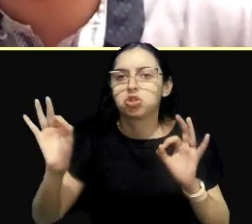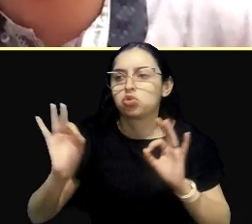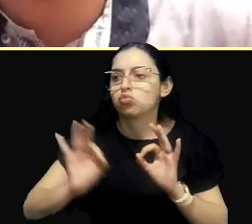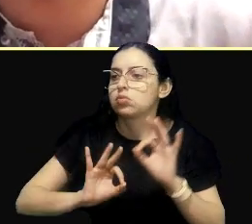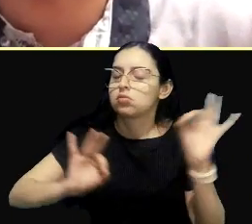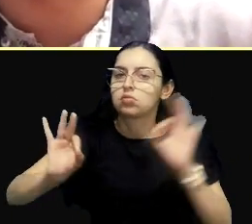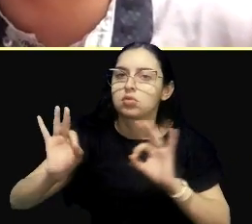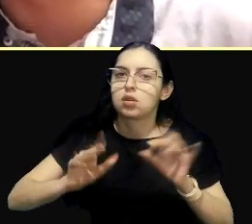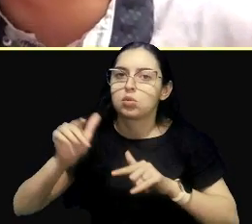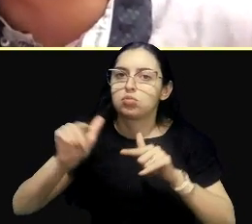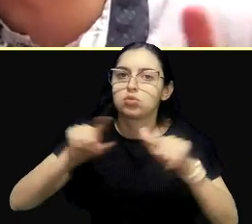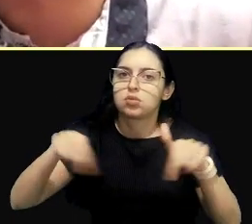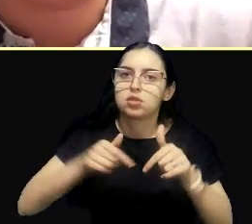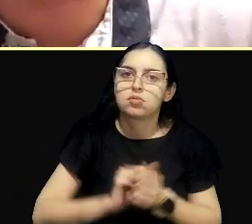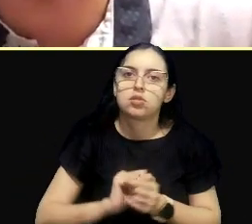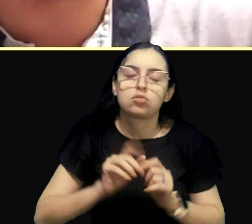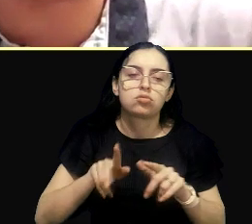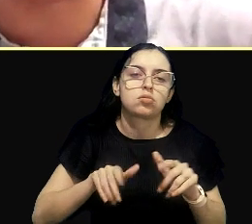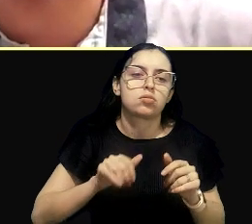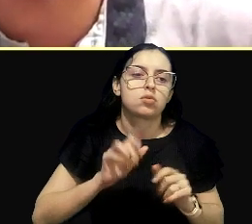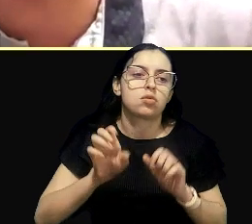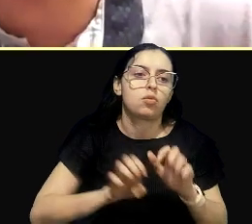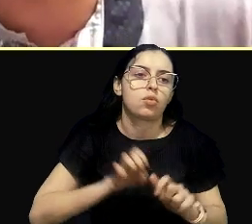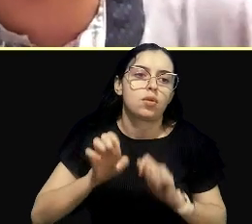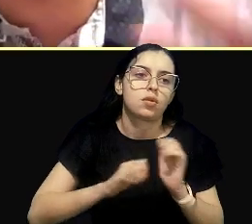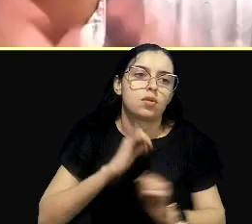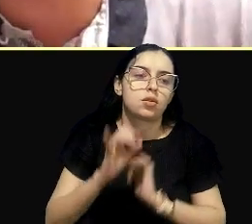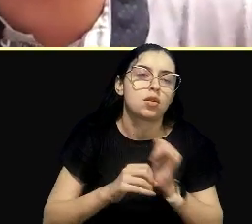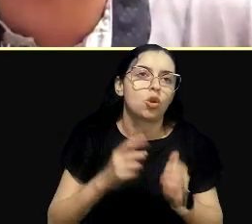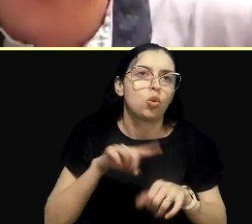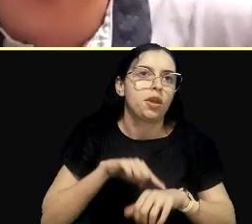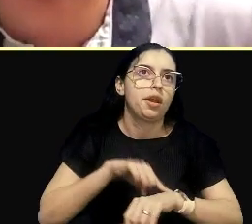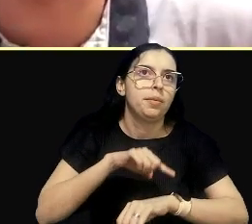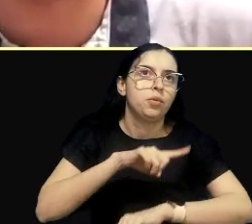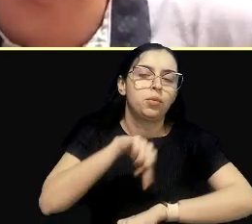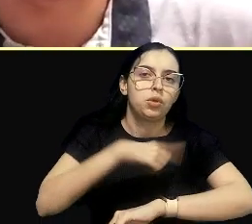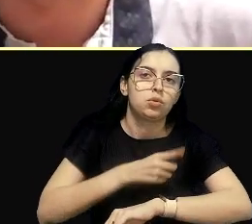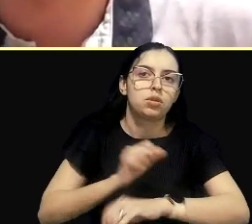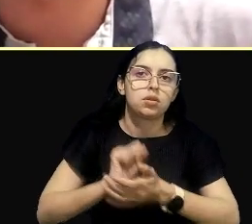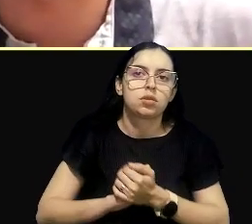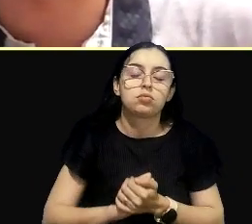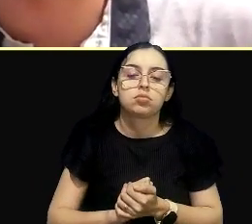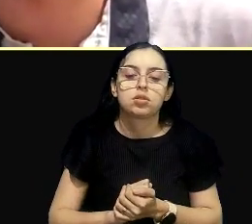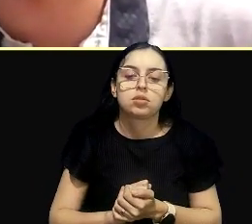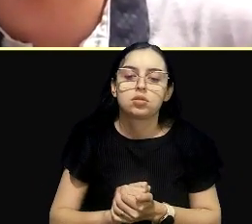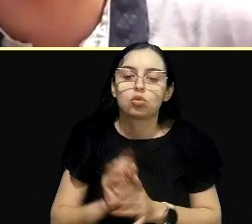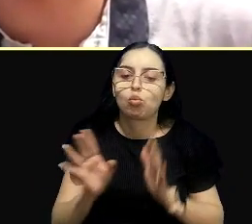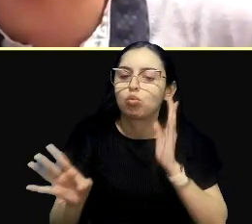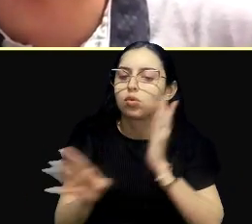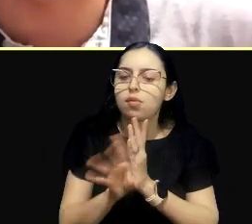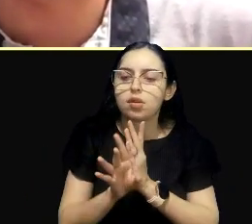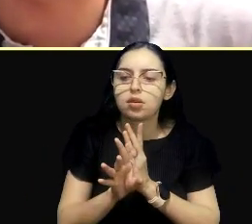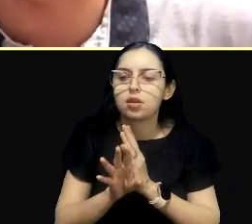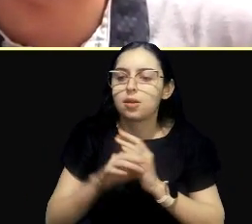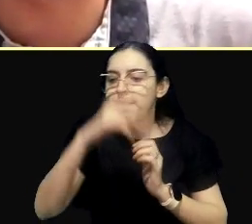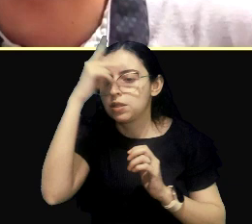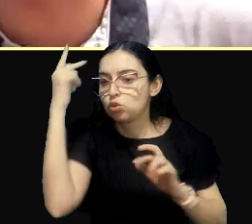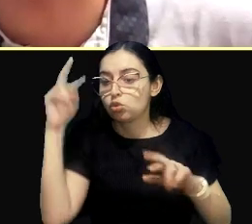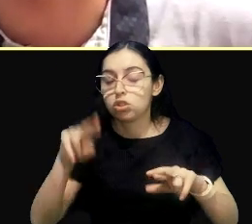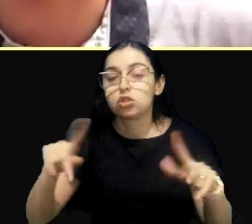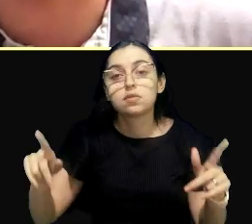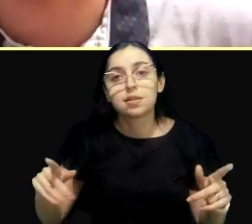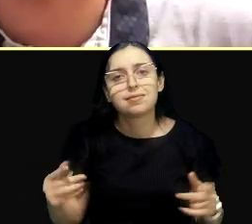sala, no seu ar-condicionado, seu computador, atendendo prazos, e esses momentos em que a gente consegue reunir pessoas tão diferentes são sempre muito